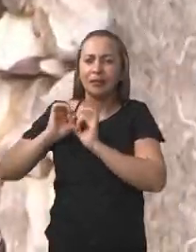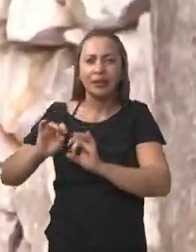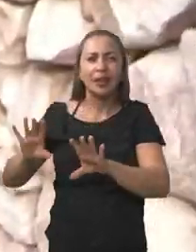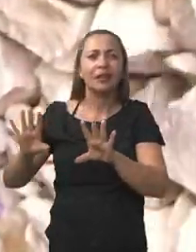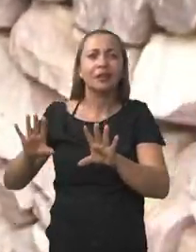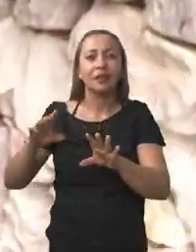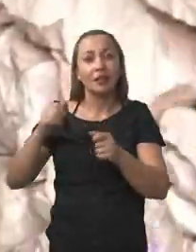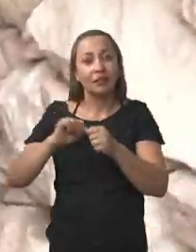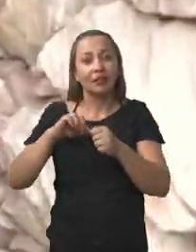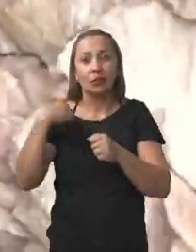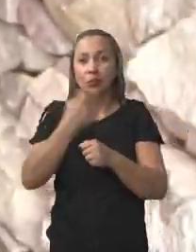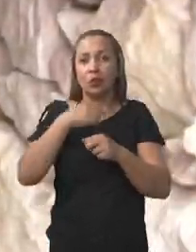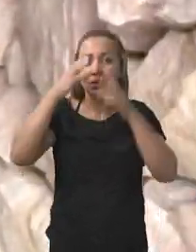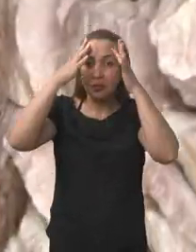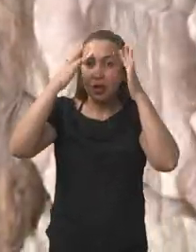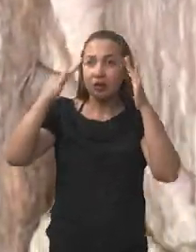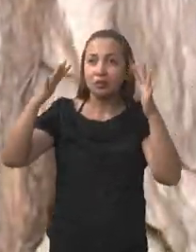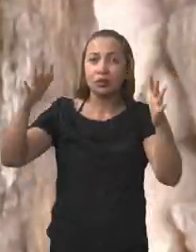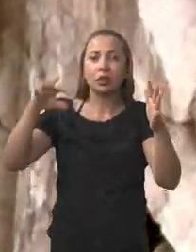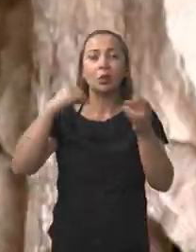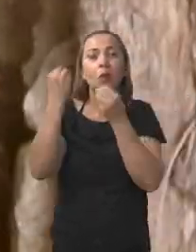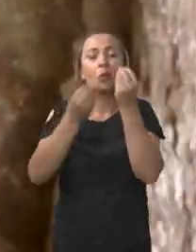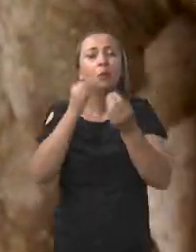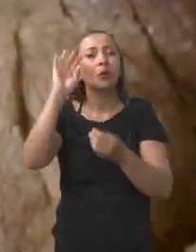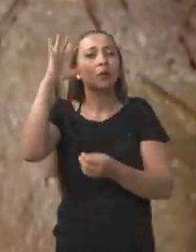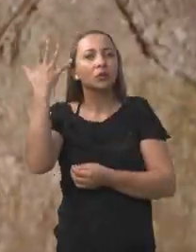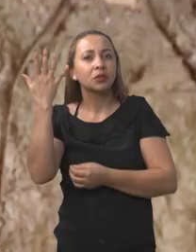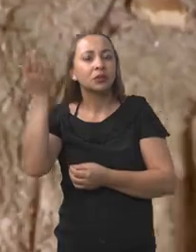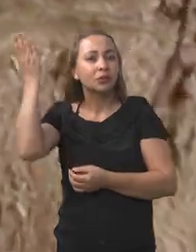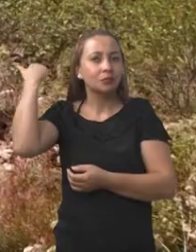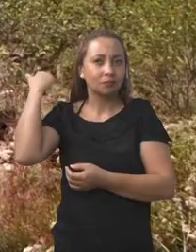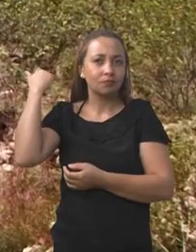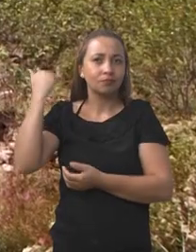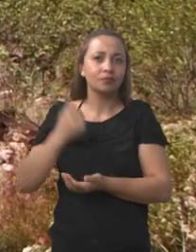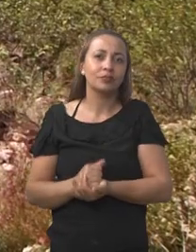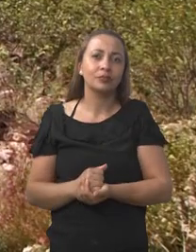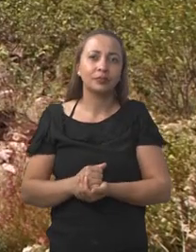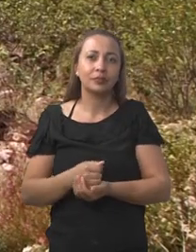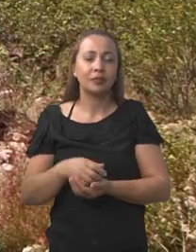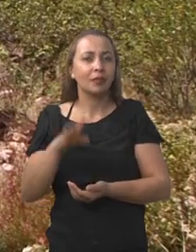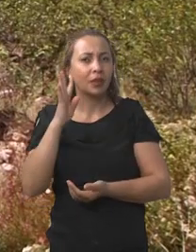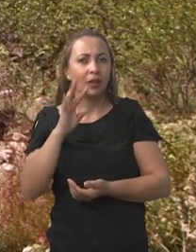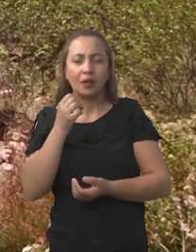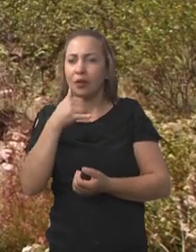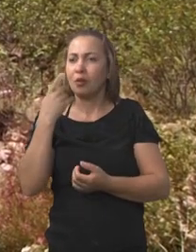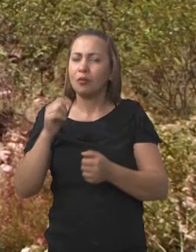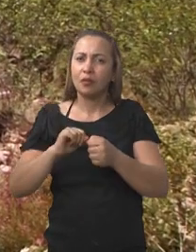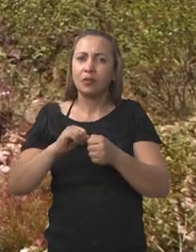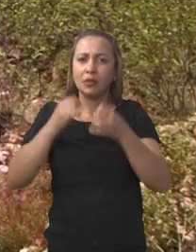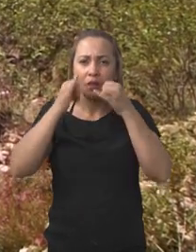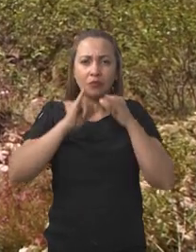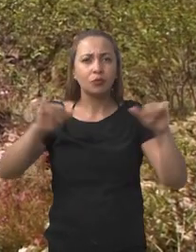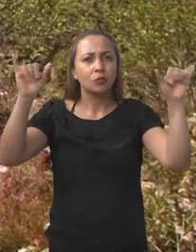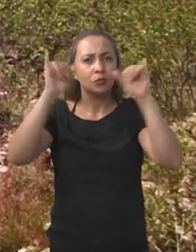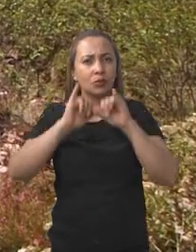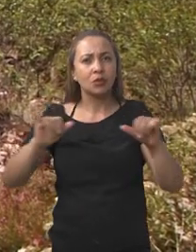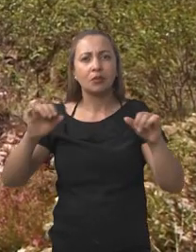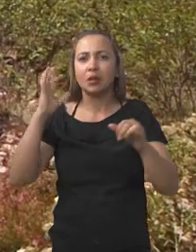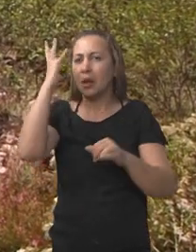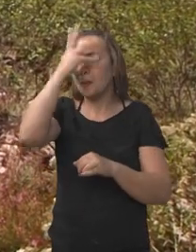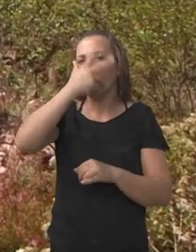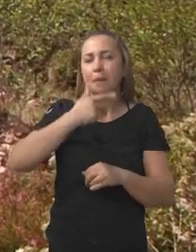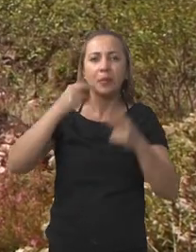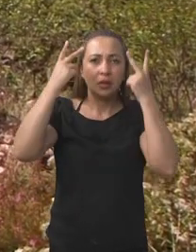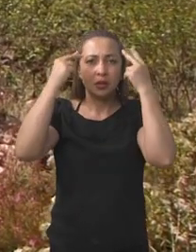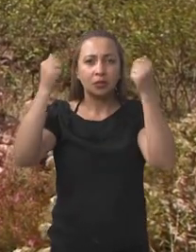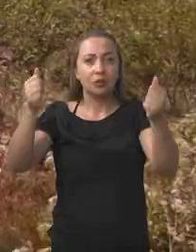E faz a gente imaginar como é que esse processo se dava, né? É muito interessante fazer campanhas de divulgação das belezas